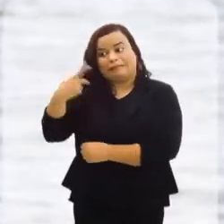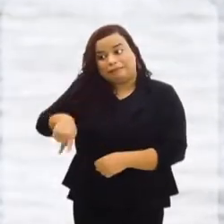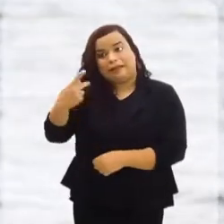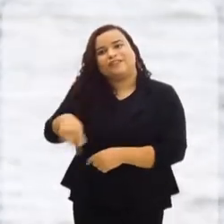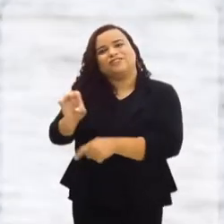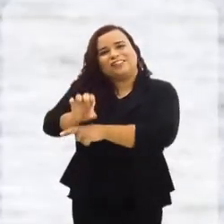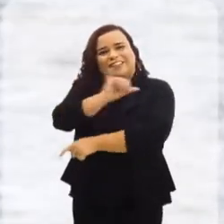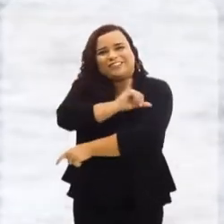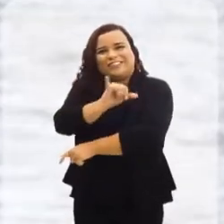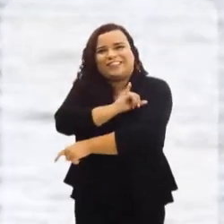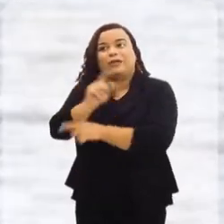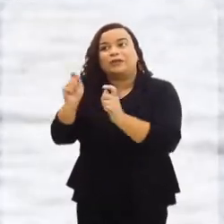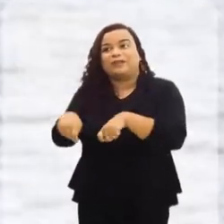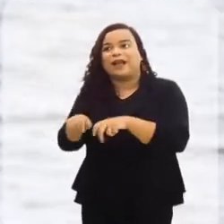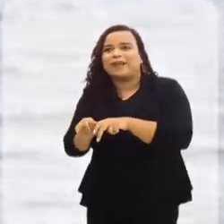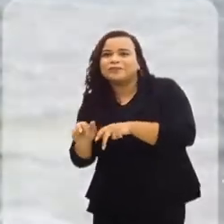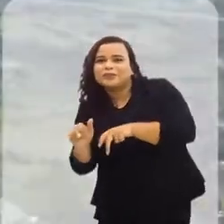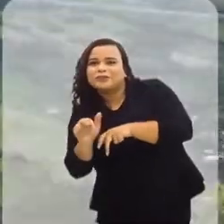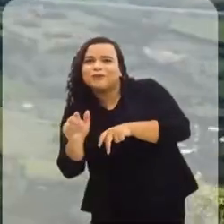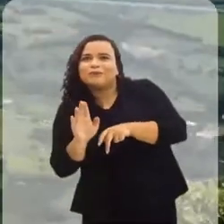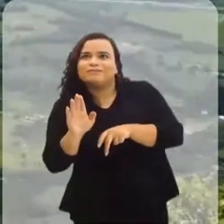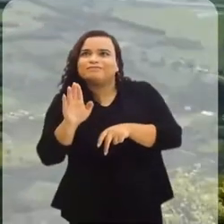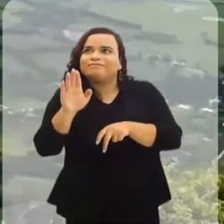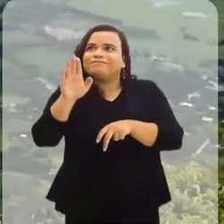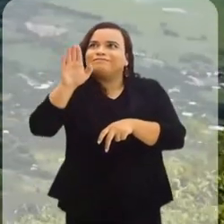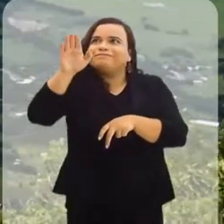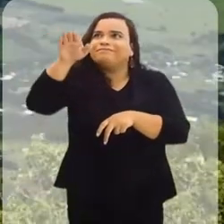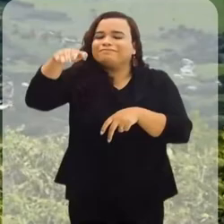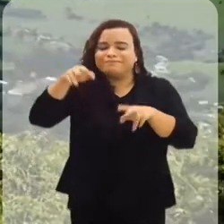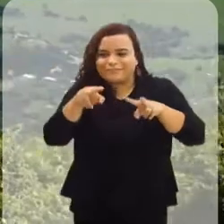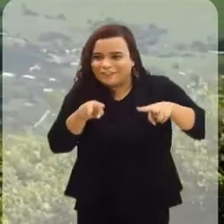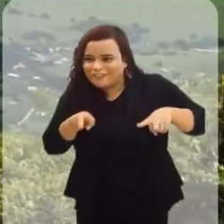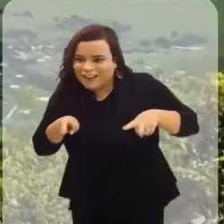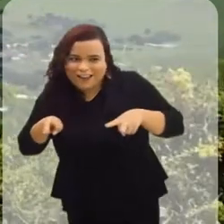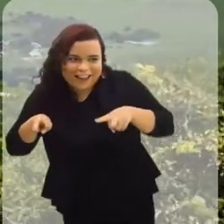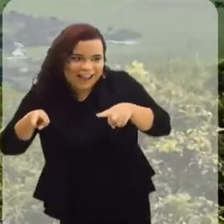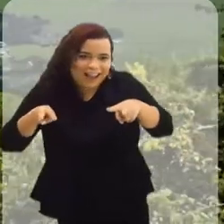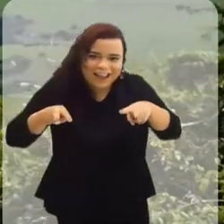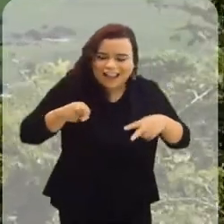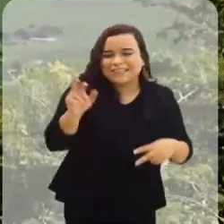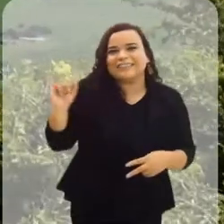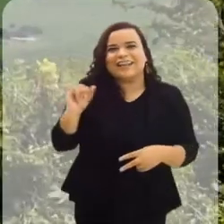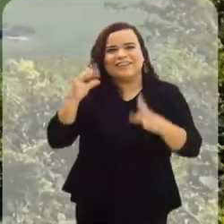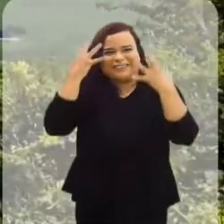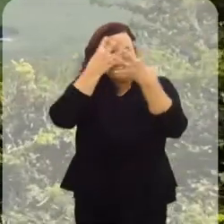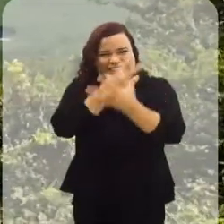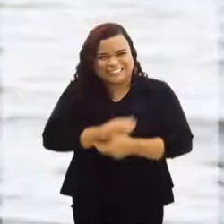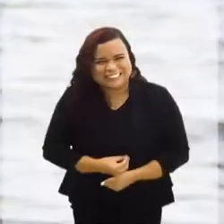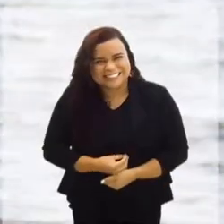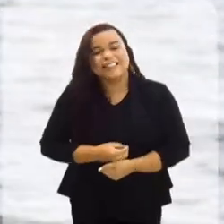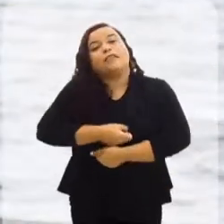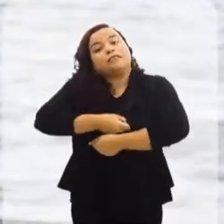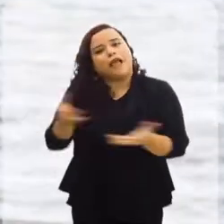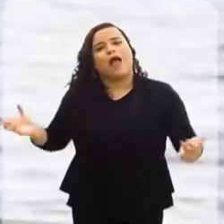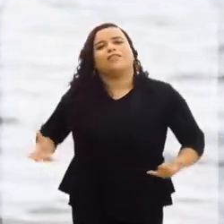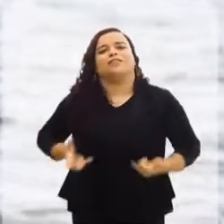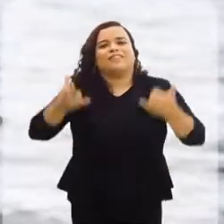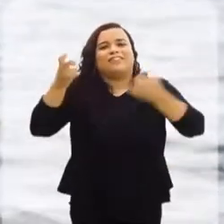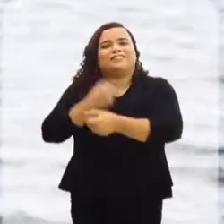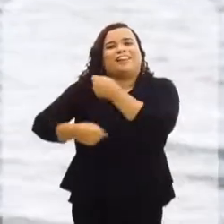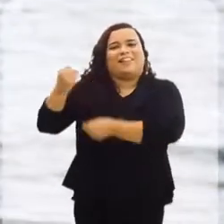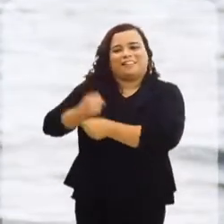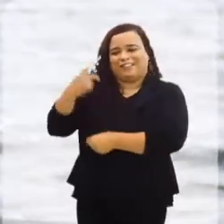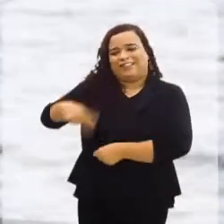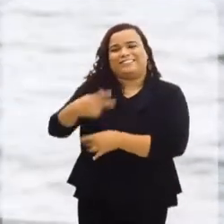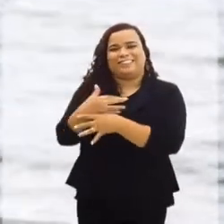vêm do estado do Rio, para estar subindo lá o nosso mirante do Imperador, que é um mirante lindíssimo, onde a gente vê toda a nossa cidade de Itaguaí. Isso foi inaugurado no aniversário